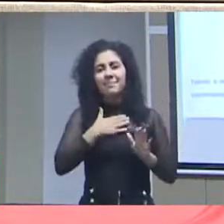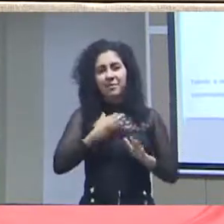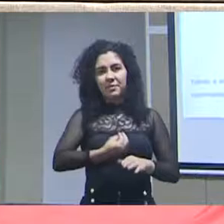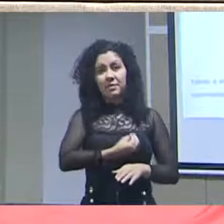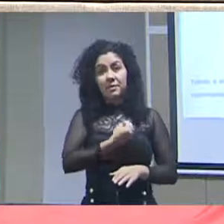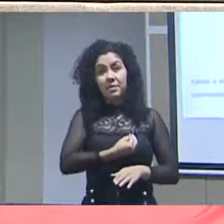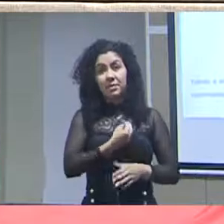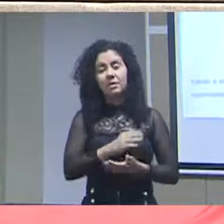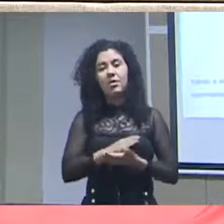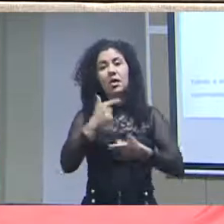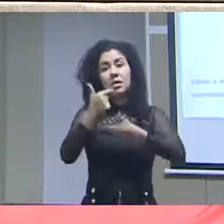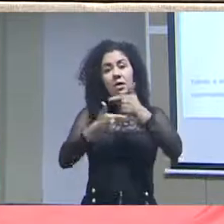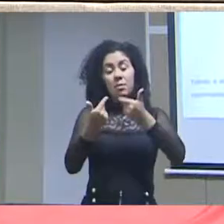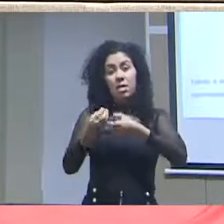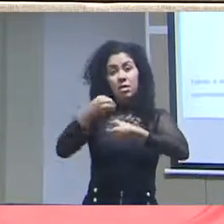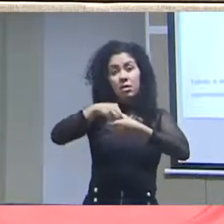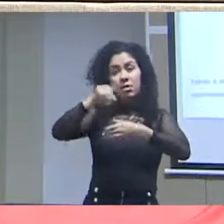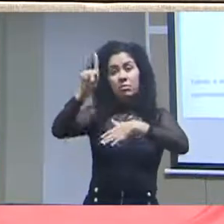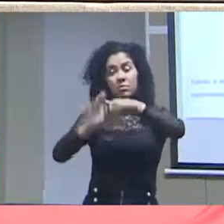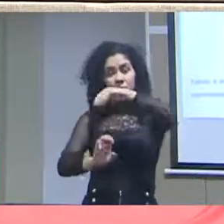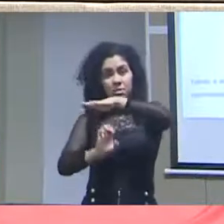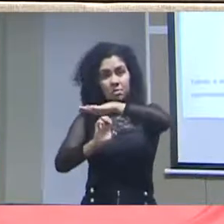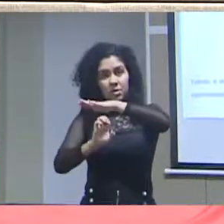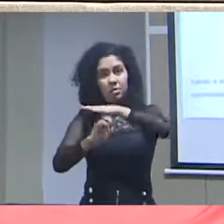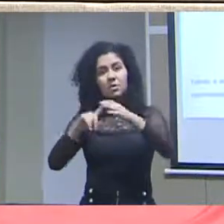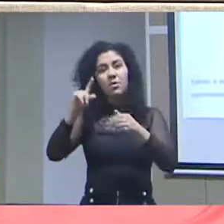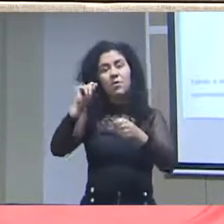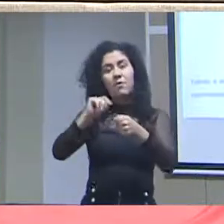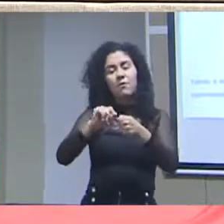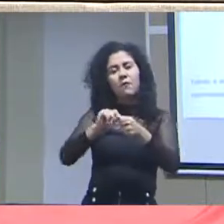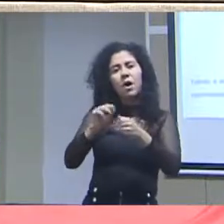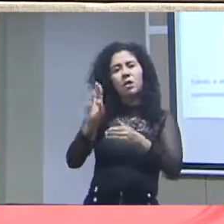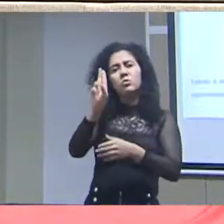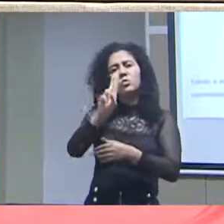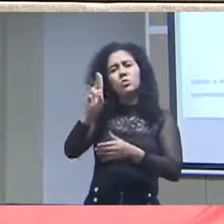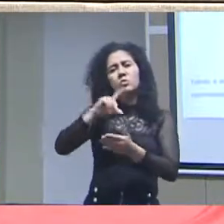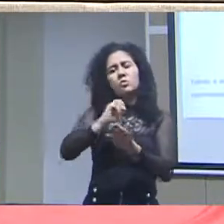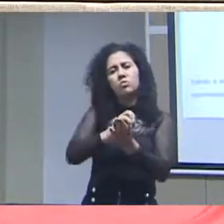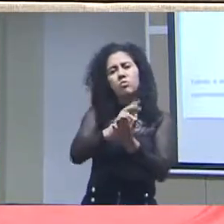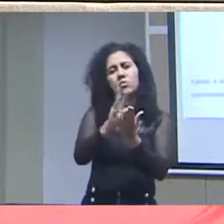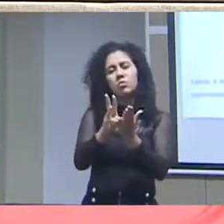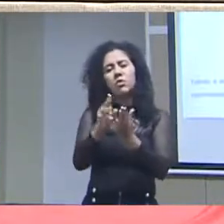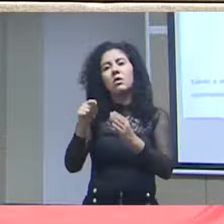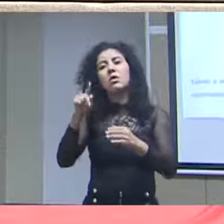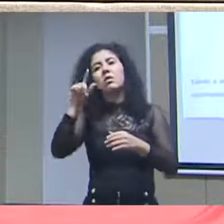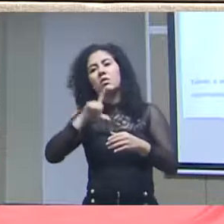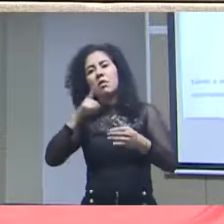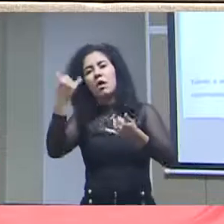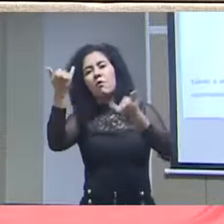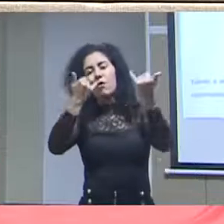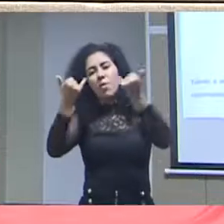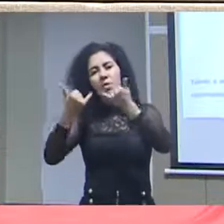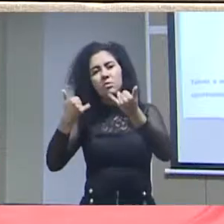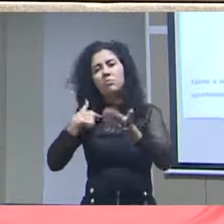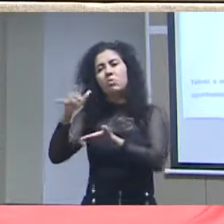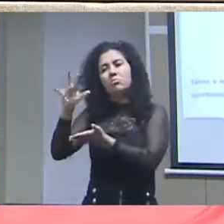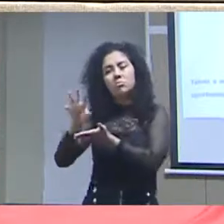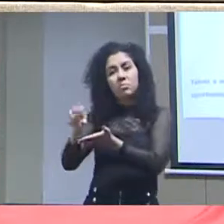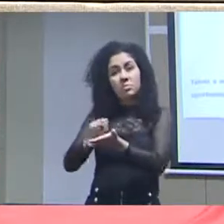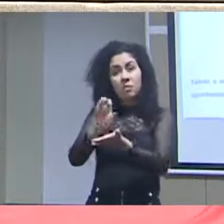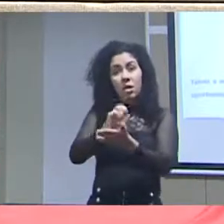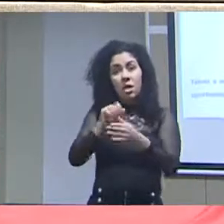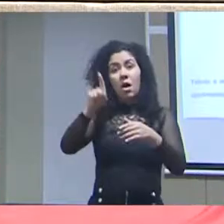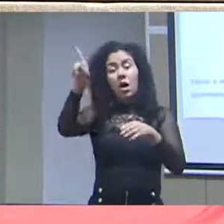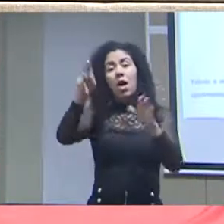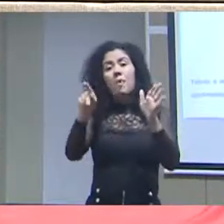trabalha numa empresa que faz uso de softwares para consumo de dados em formatos abertos. E a